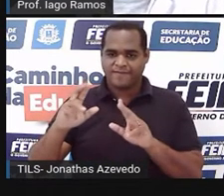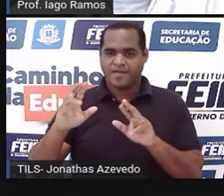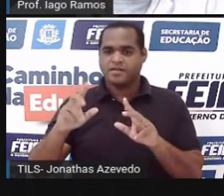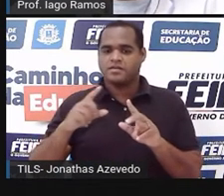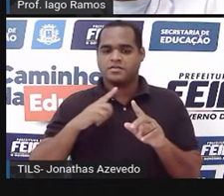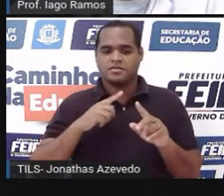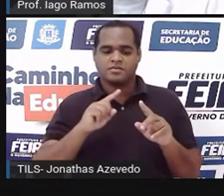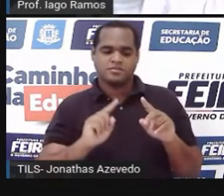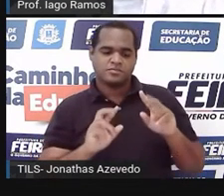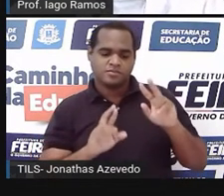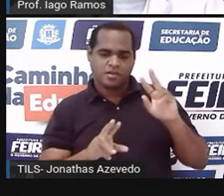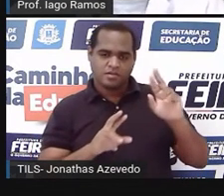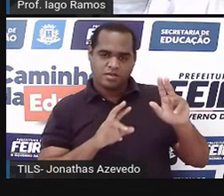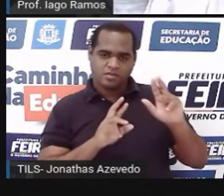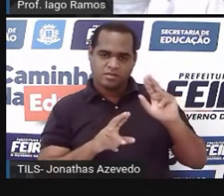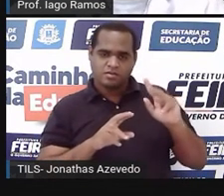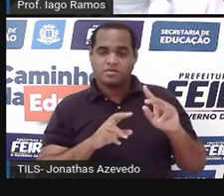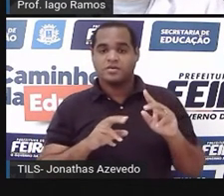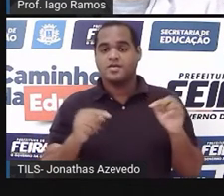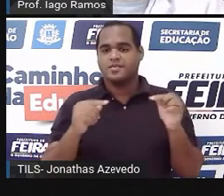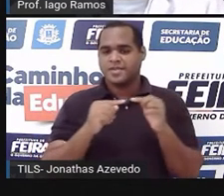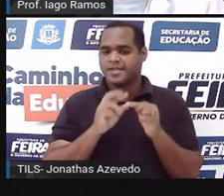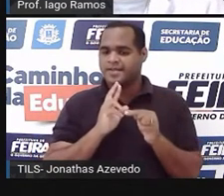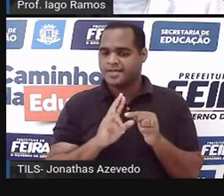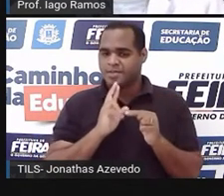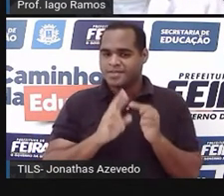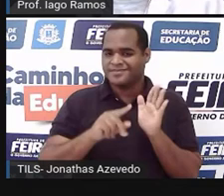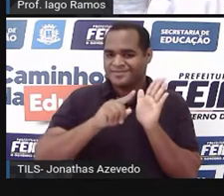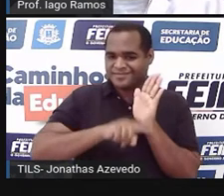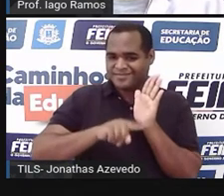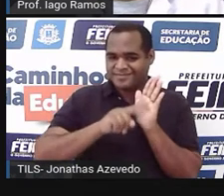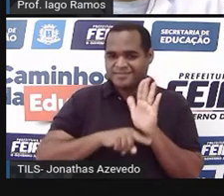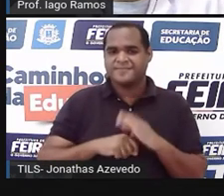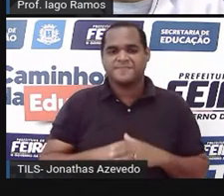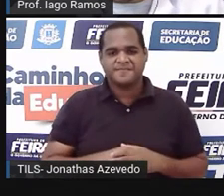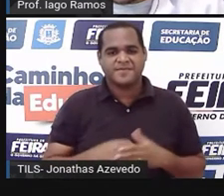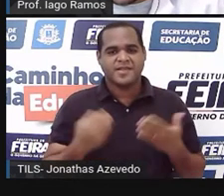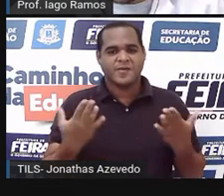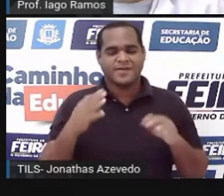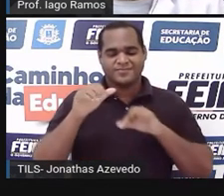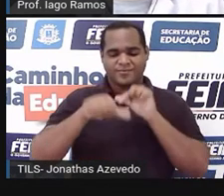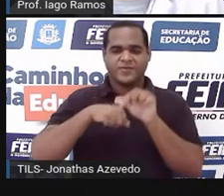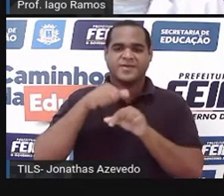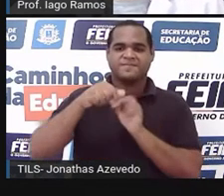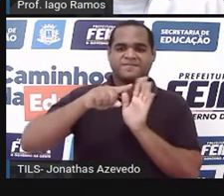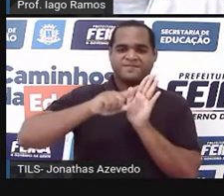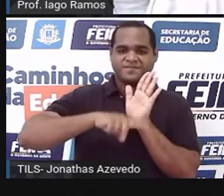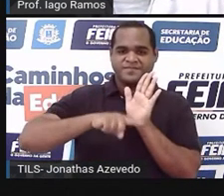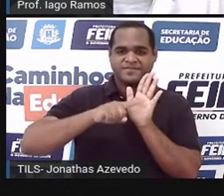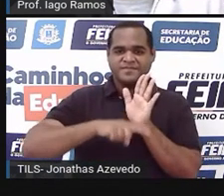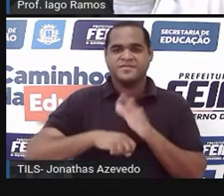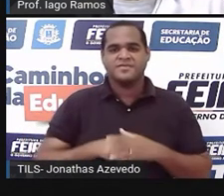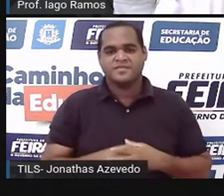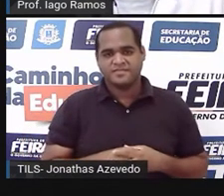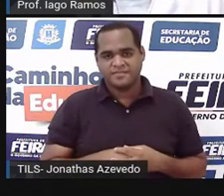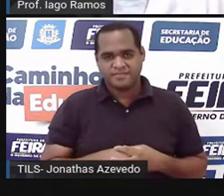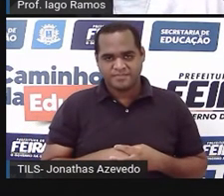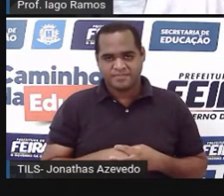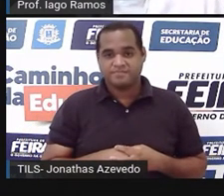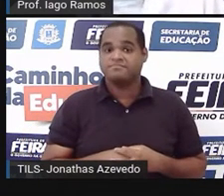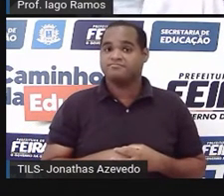diferença é o resultado da subtração. Então, agora a gente vai fazer subtração. Tá bom? Um lado